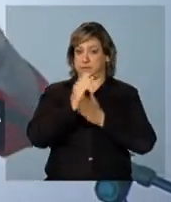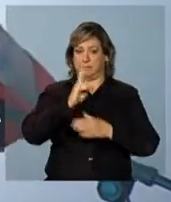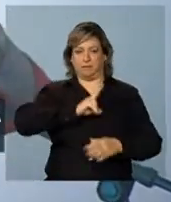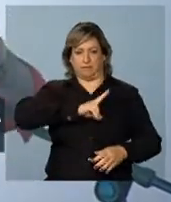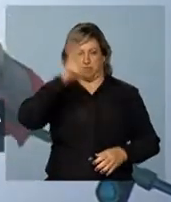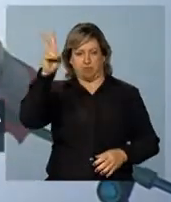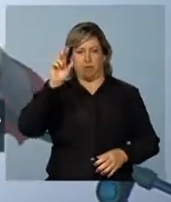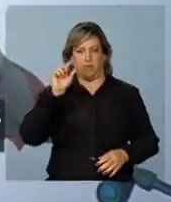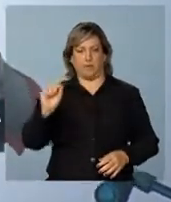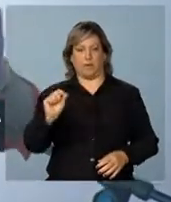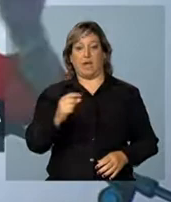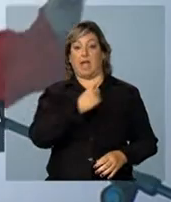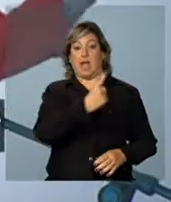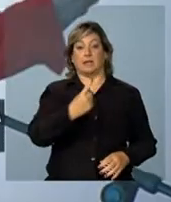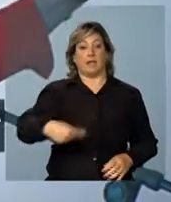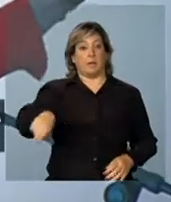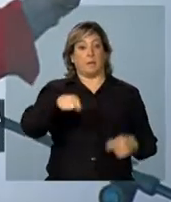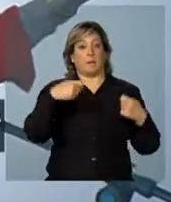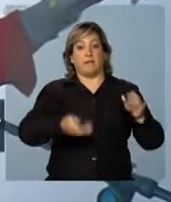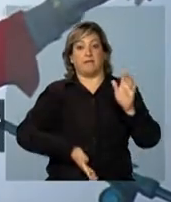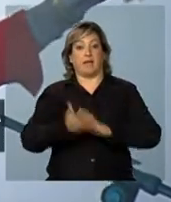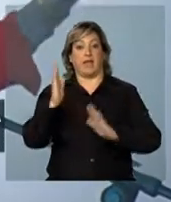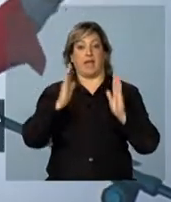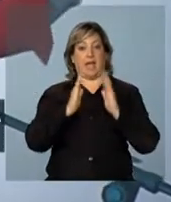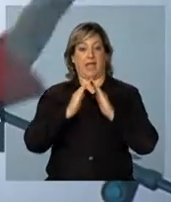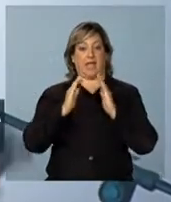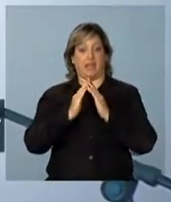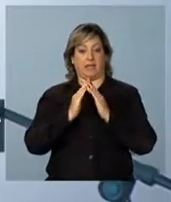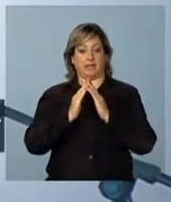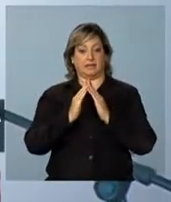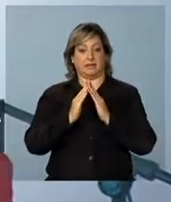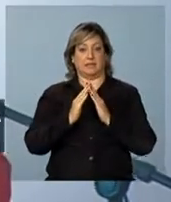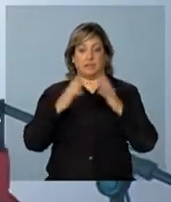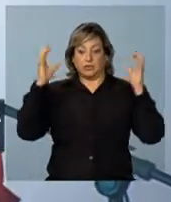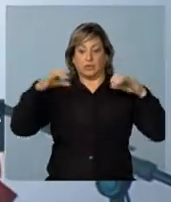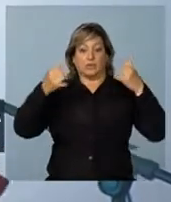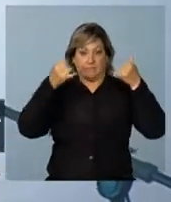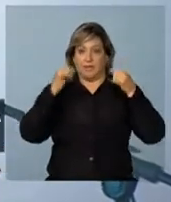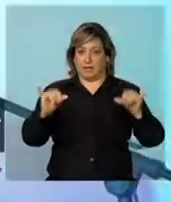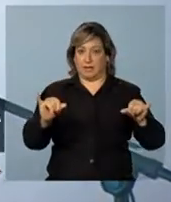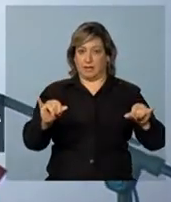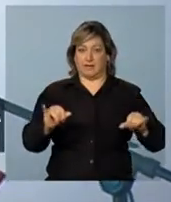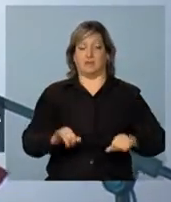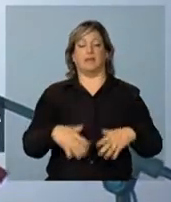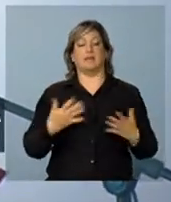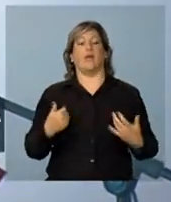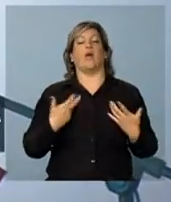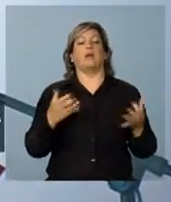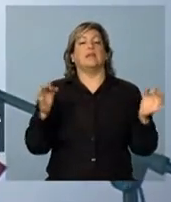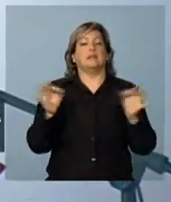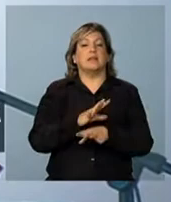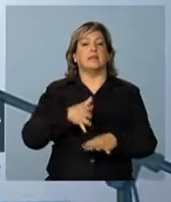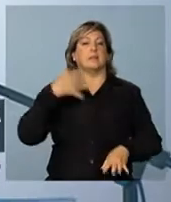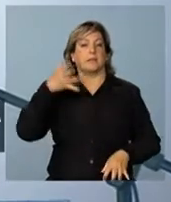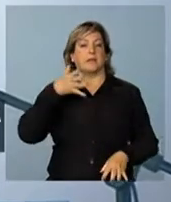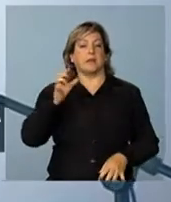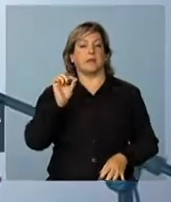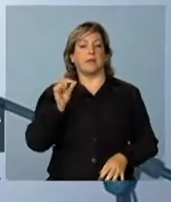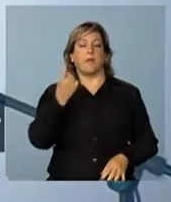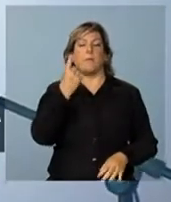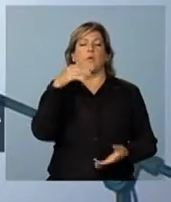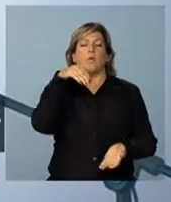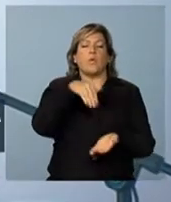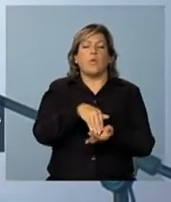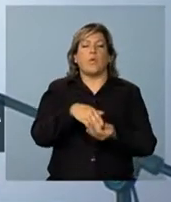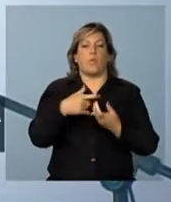e cada um aqui tem de ir para casa, para não pegar chuva. E aí, queria dizer para vocês uma